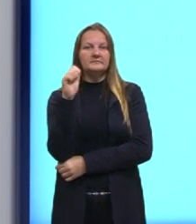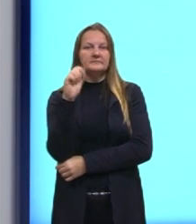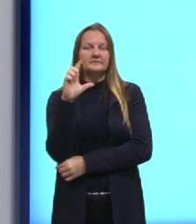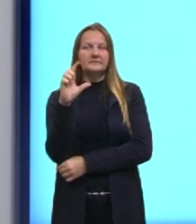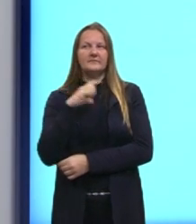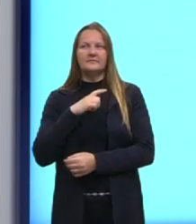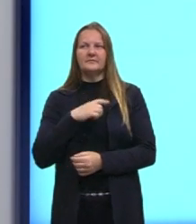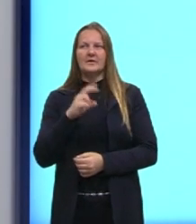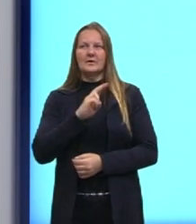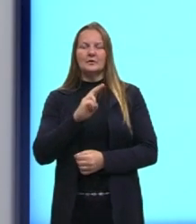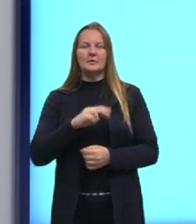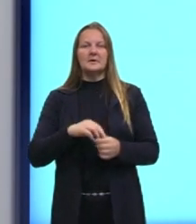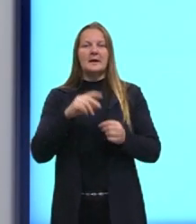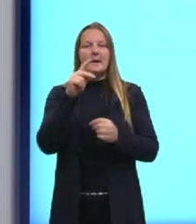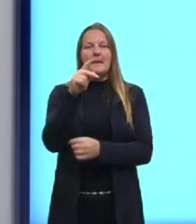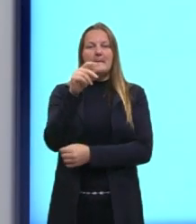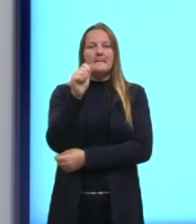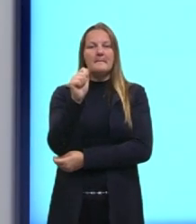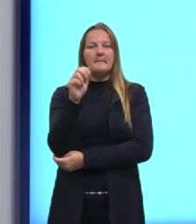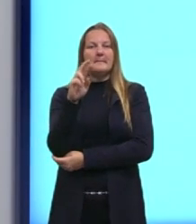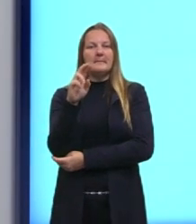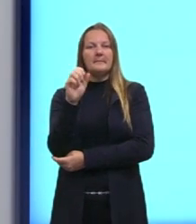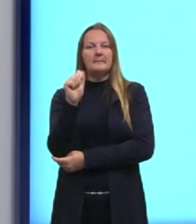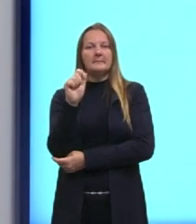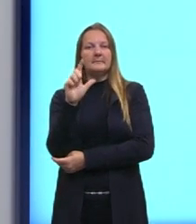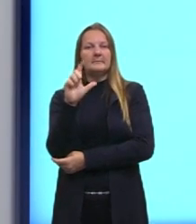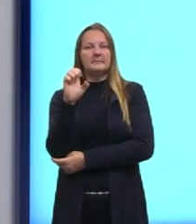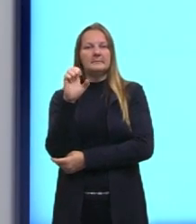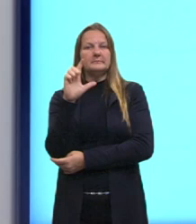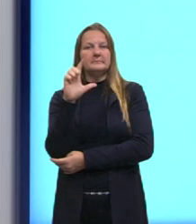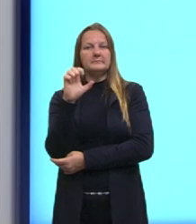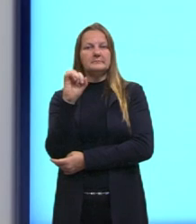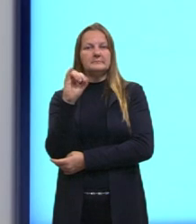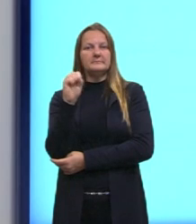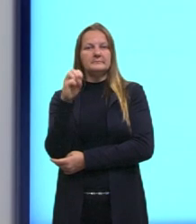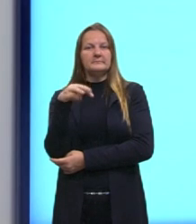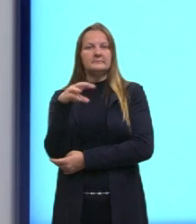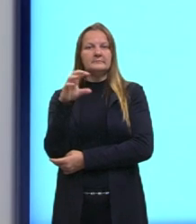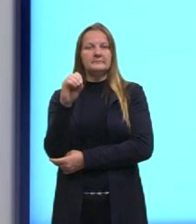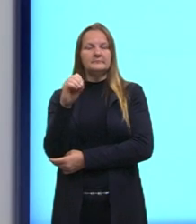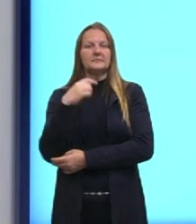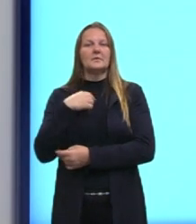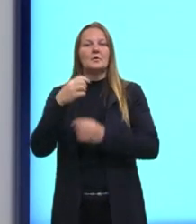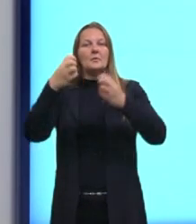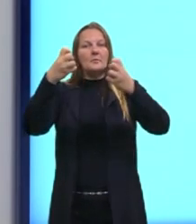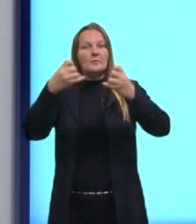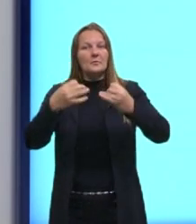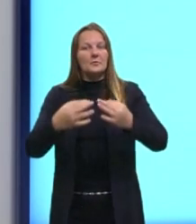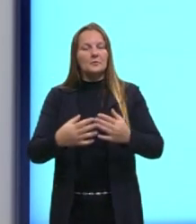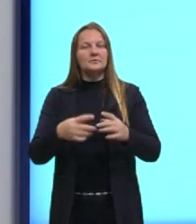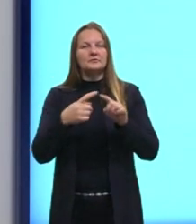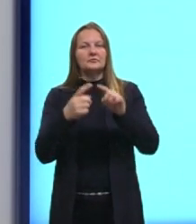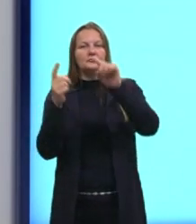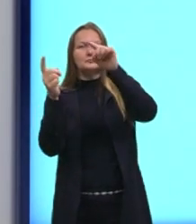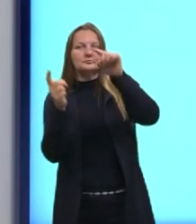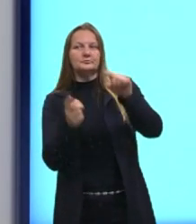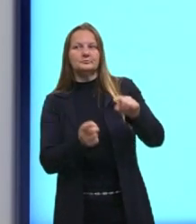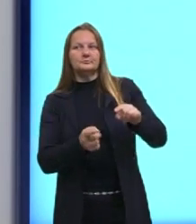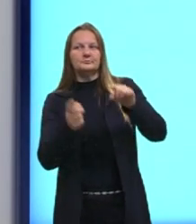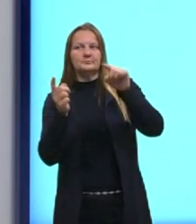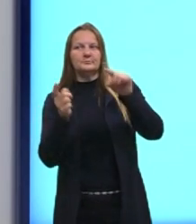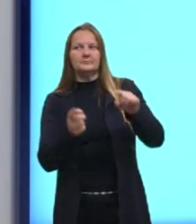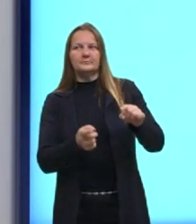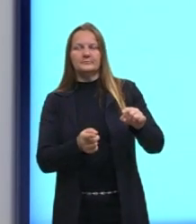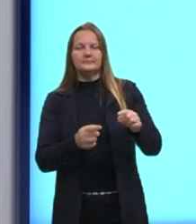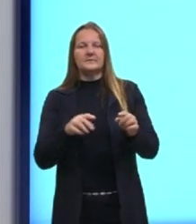O paralelismo. Por isso que eu mostrei para vocês, né? Os tipos de retas. O paralelismo, então, ele é o estudo